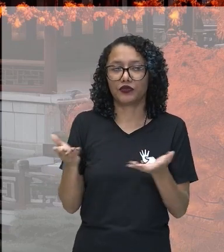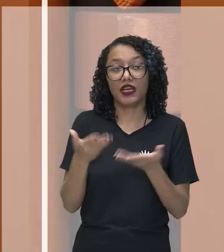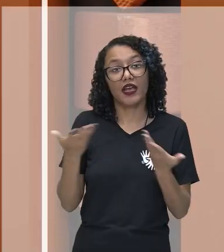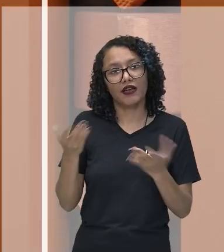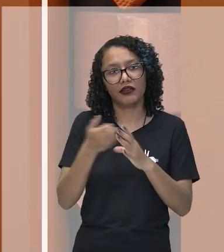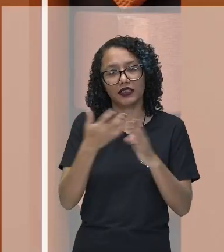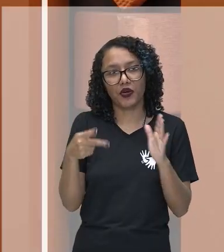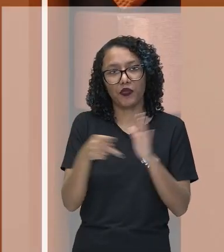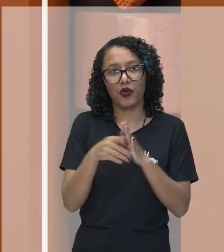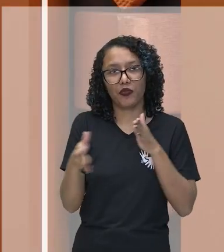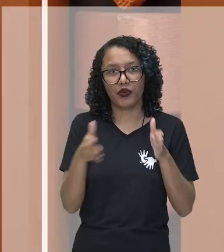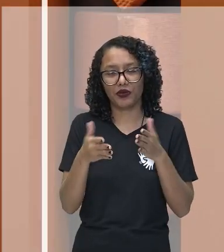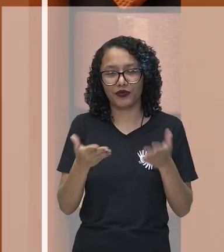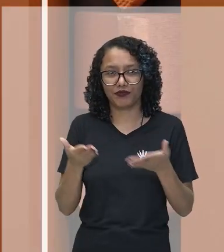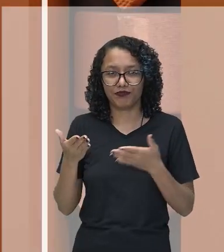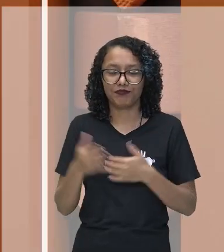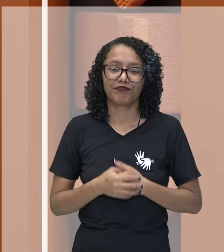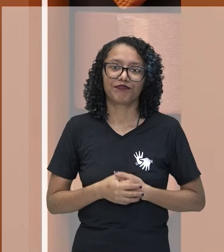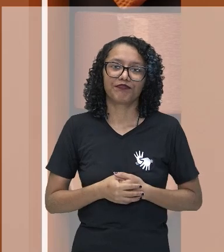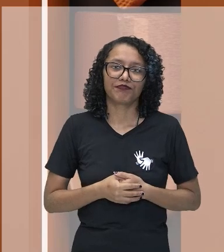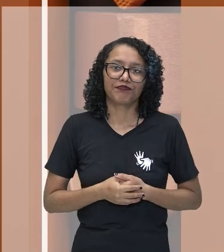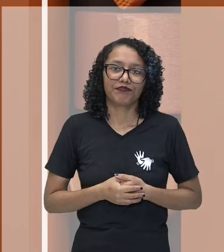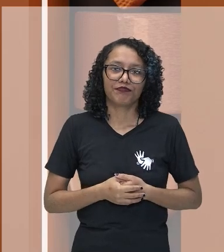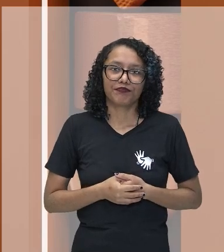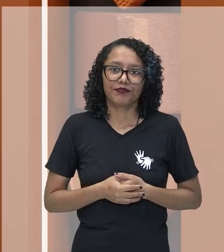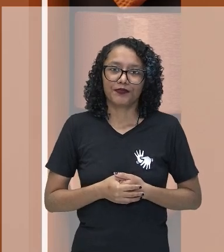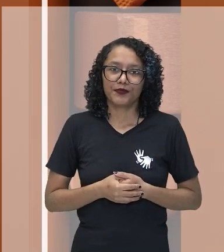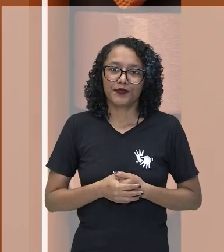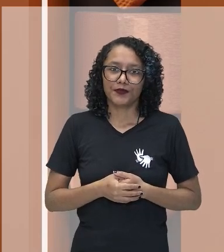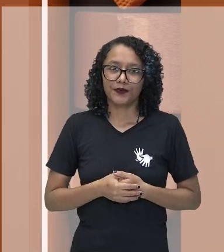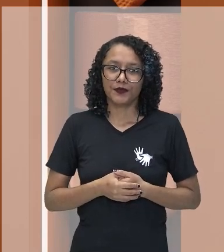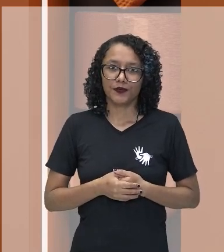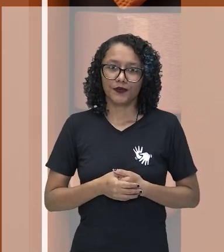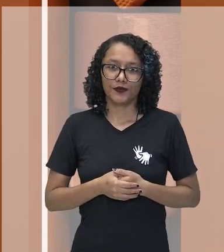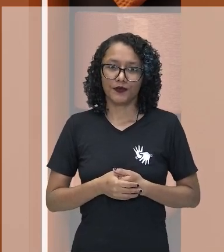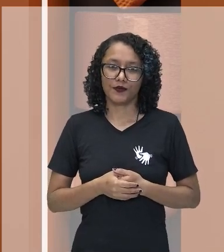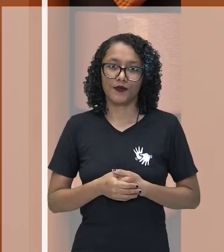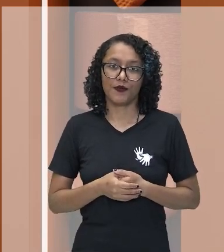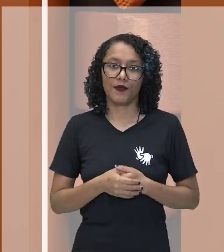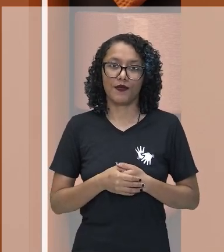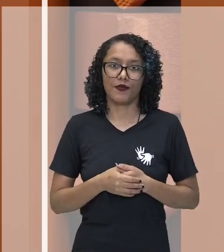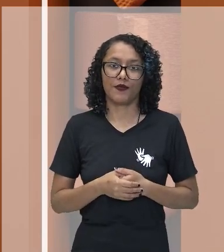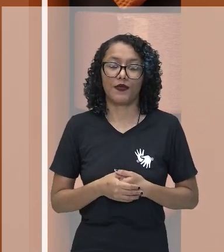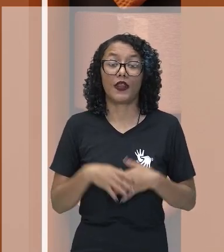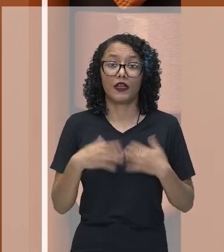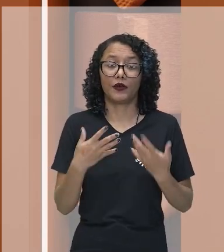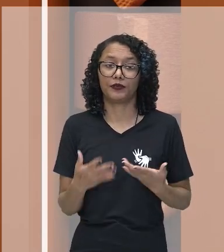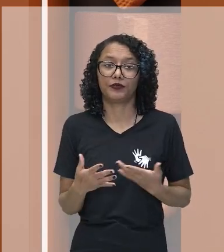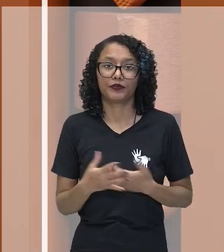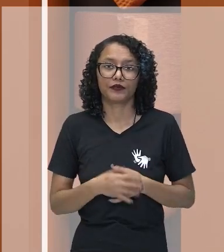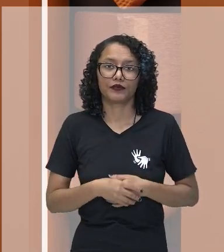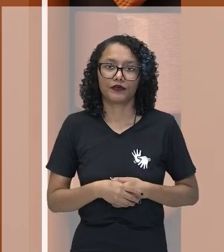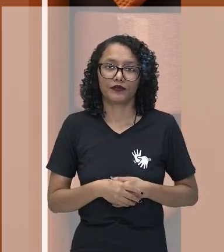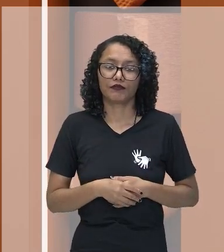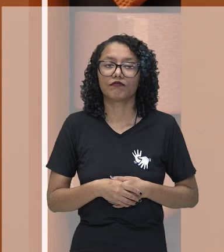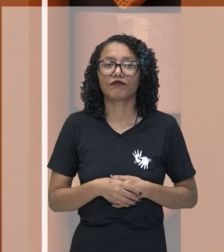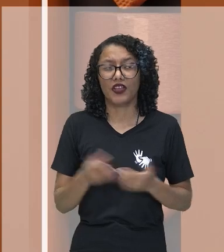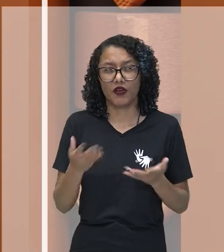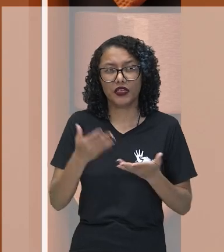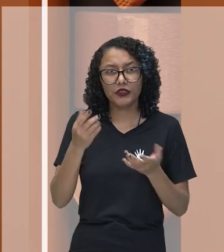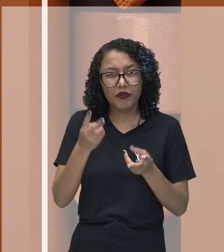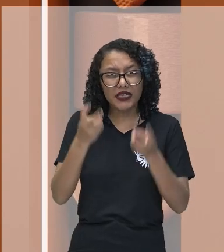Meiji. Então, como a gente pôde agora visualizar. E a gente consegue compreender que o Japão passou por toda essa